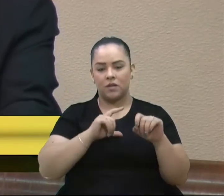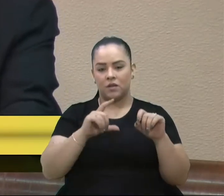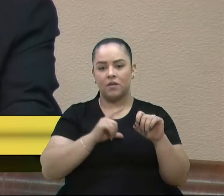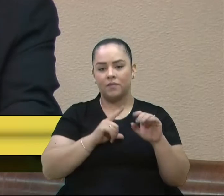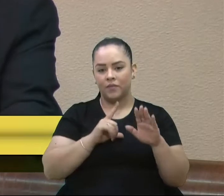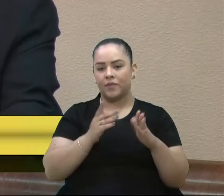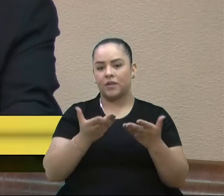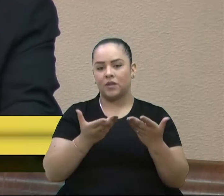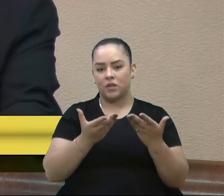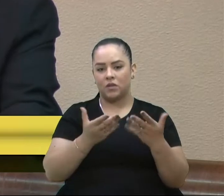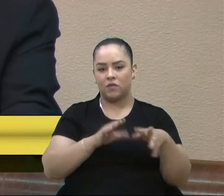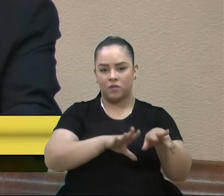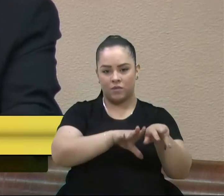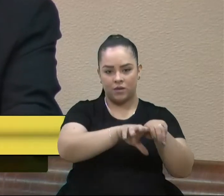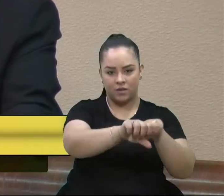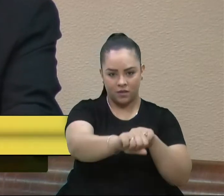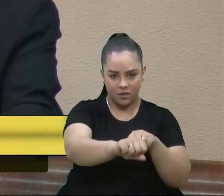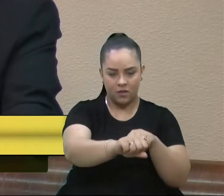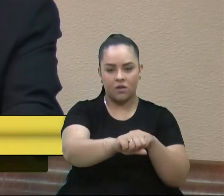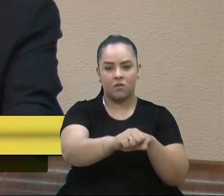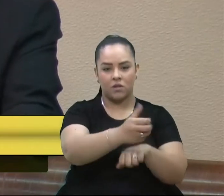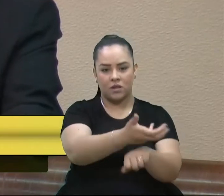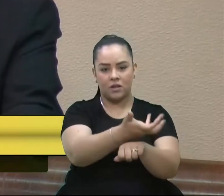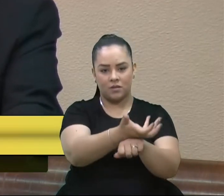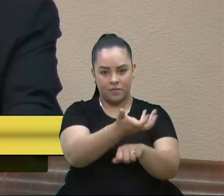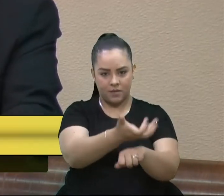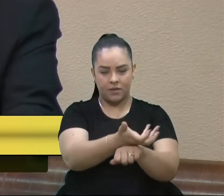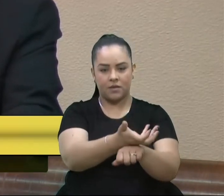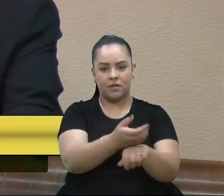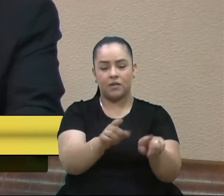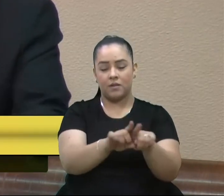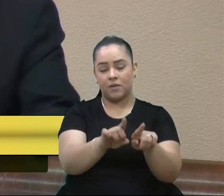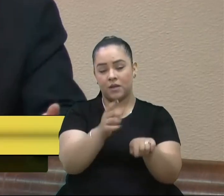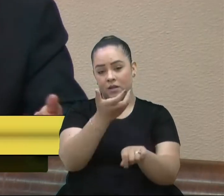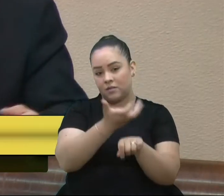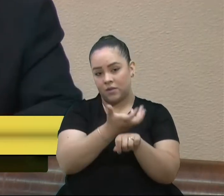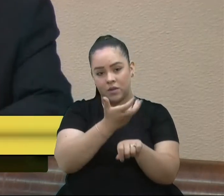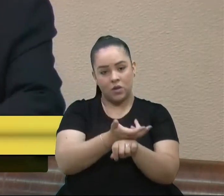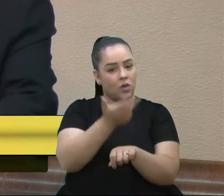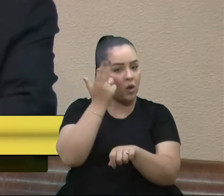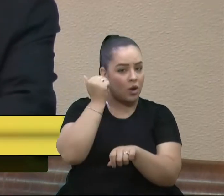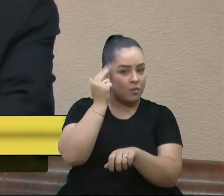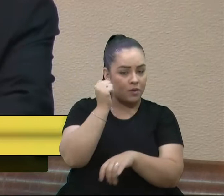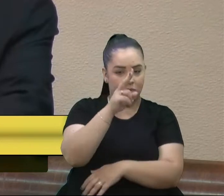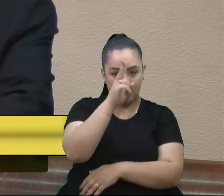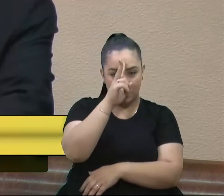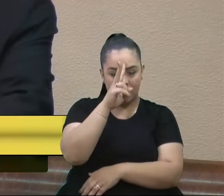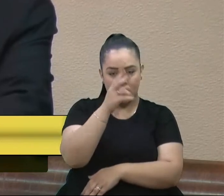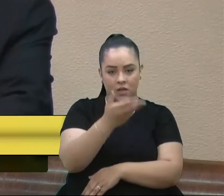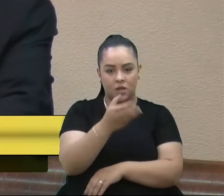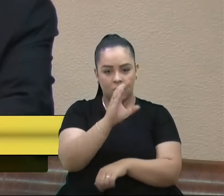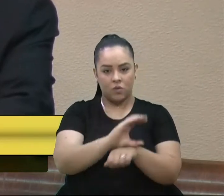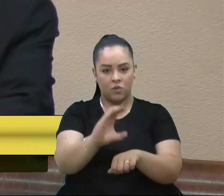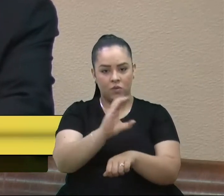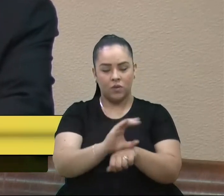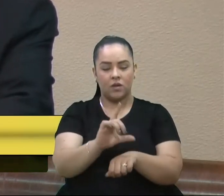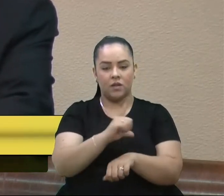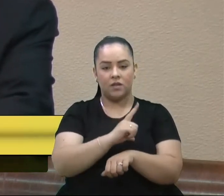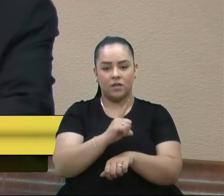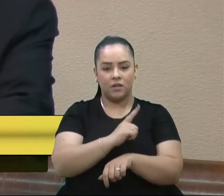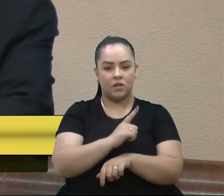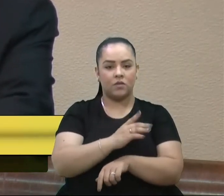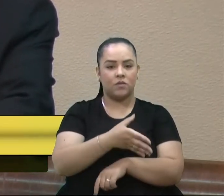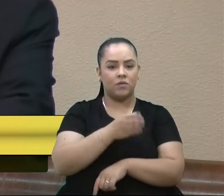para a formação do estudante, além das disciplinas tradicionais do ensino médio, o curso oferece fundamentos no conhecimento